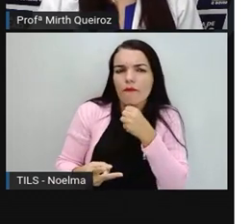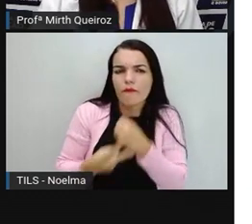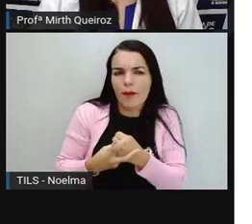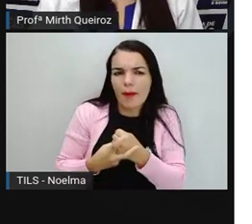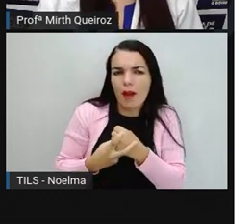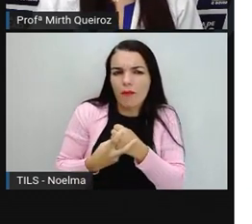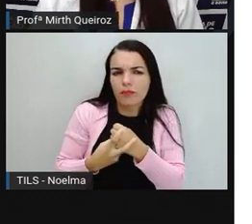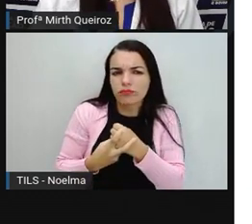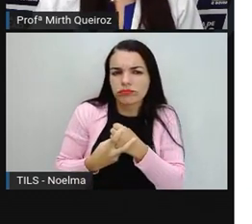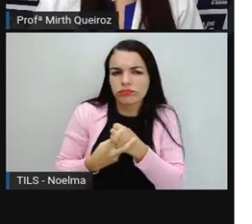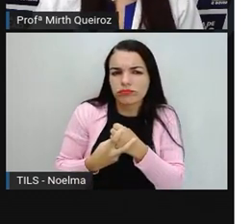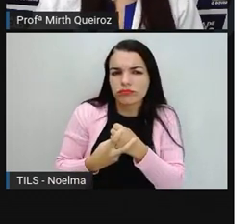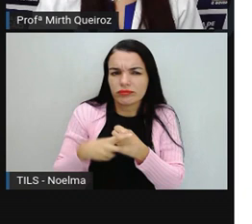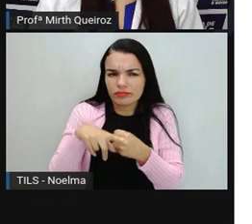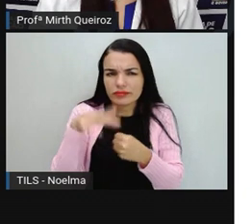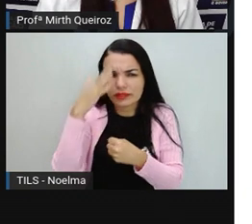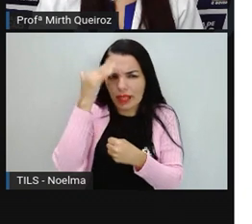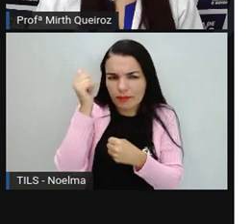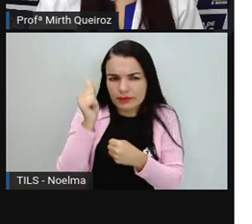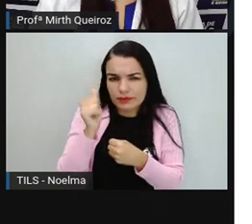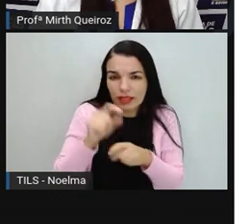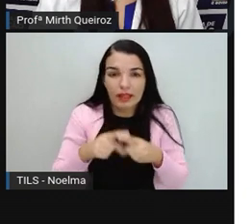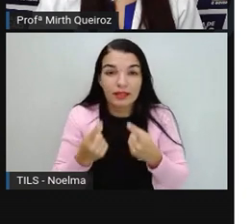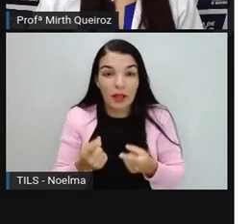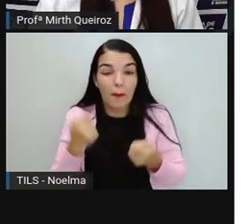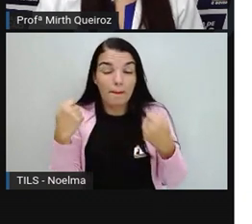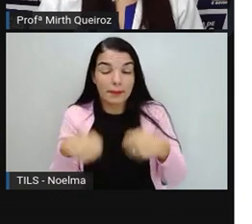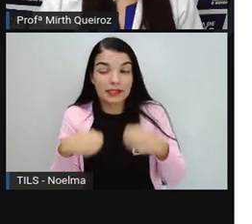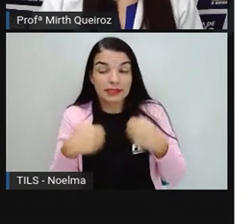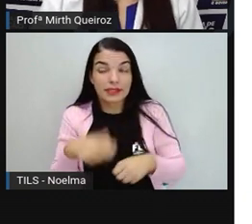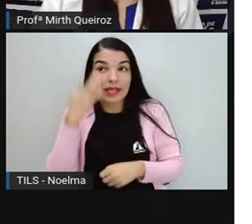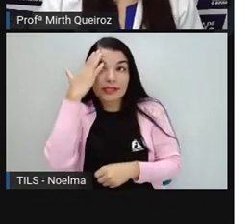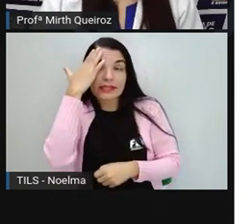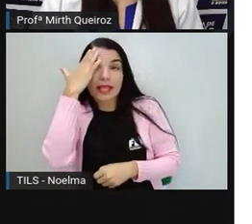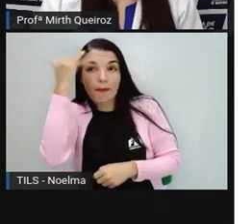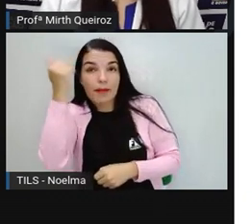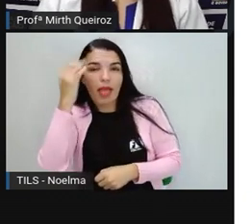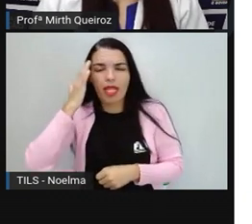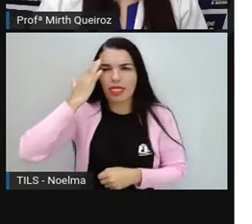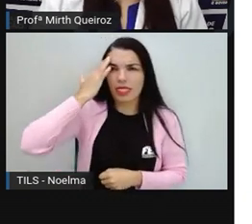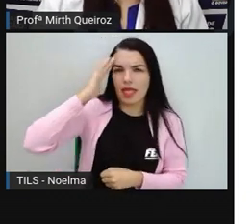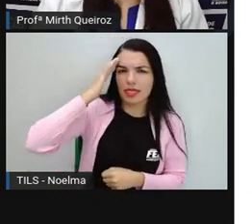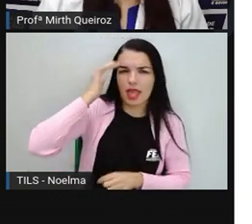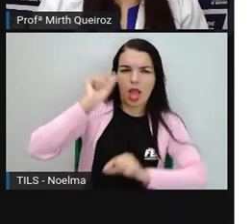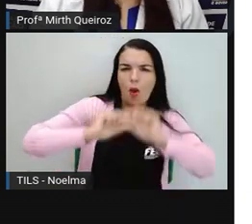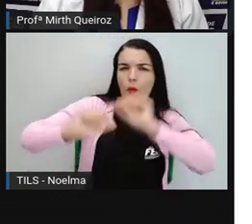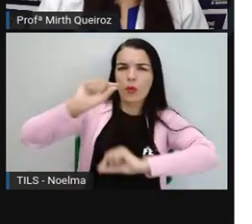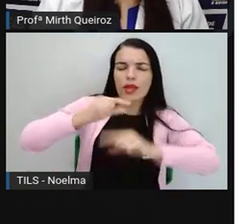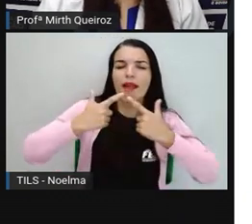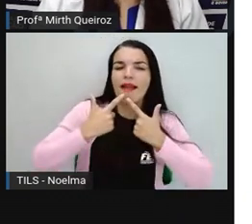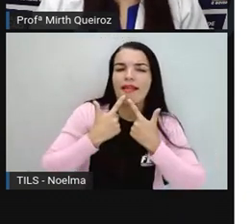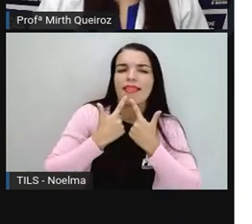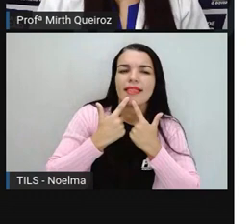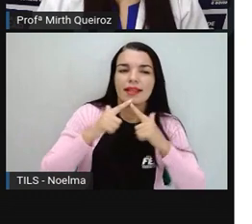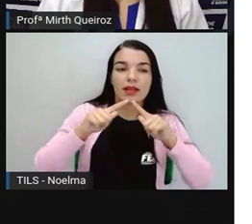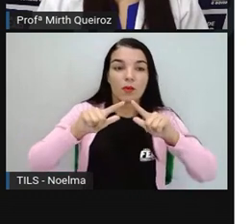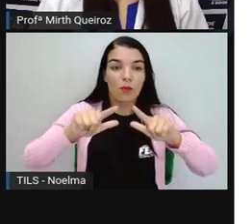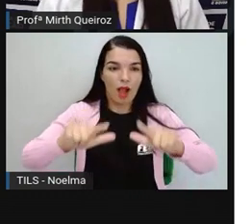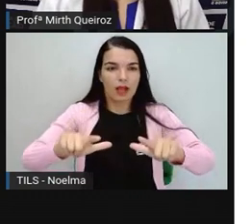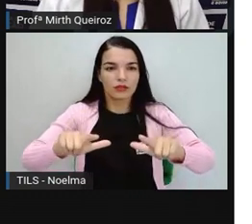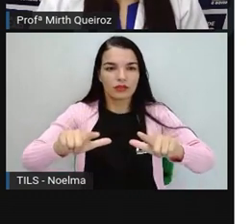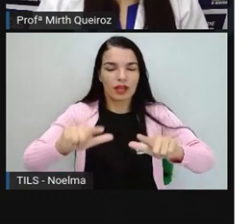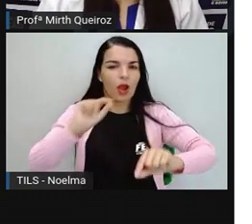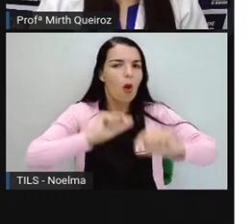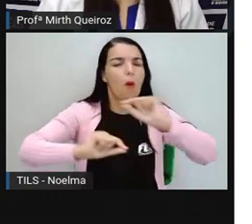Para isso, a gente precisa primeiro entender o que é a linguagem.